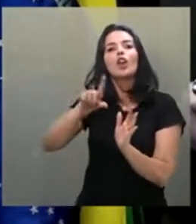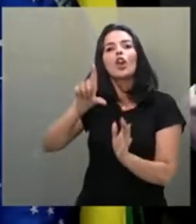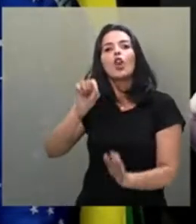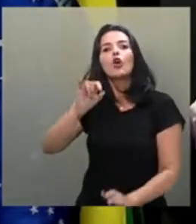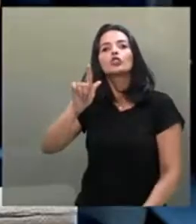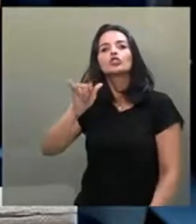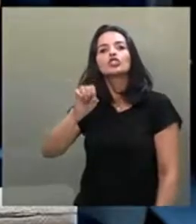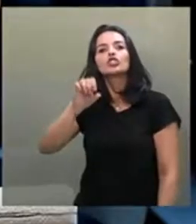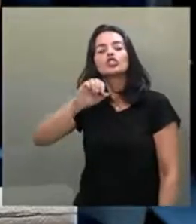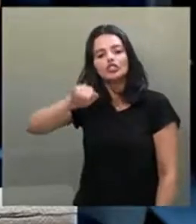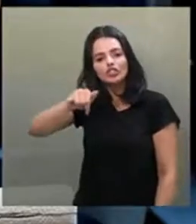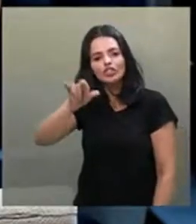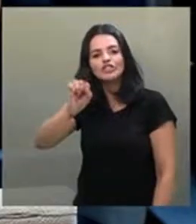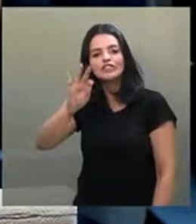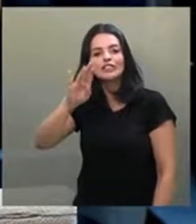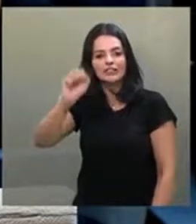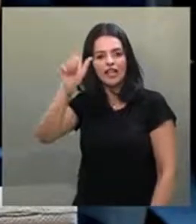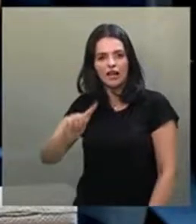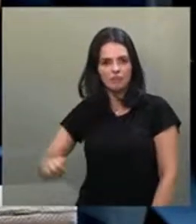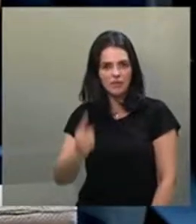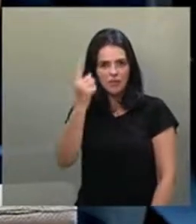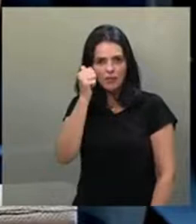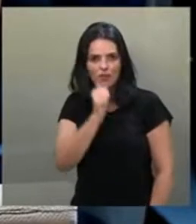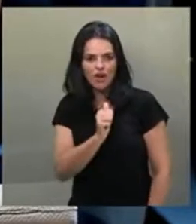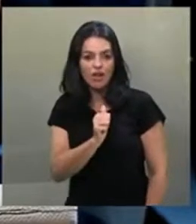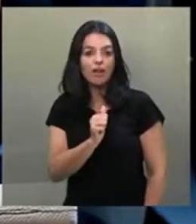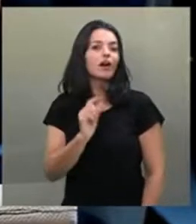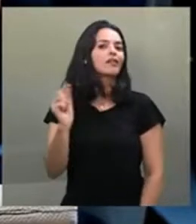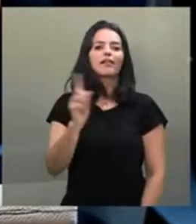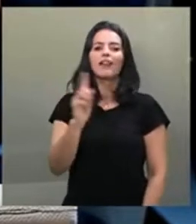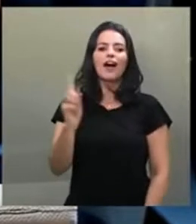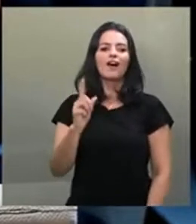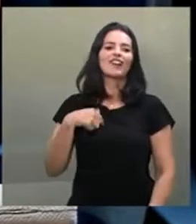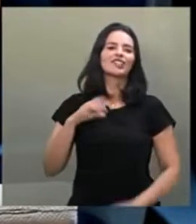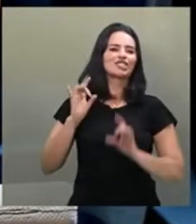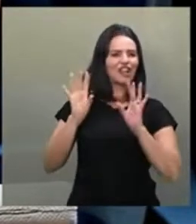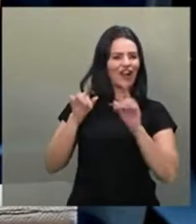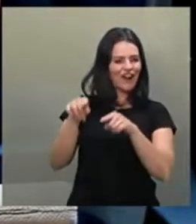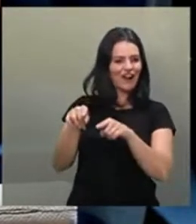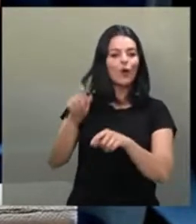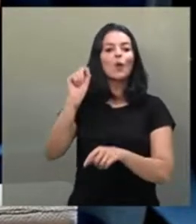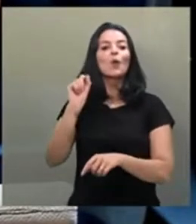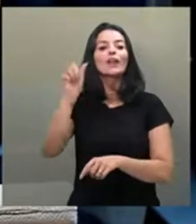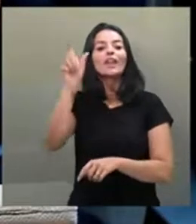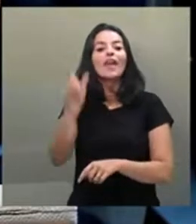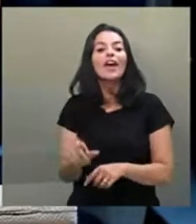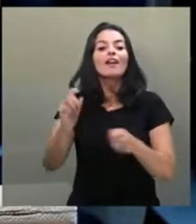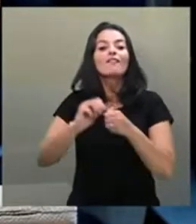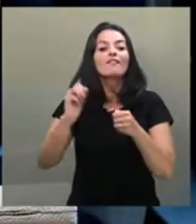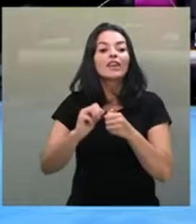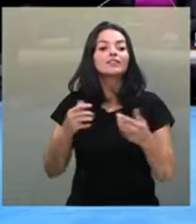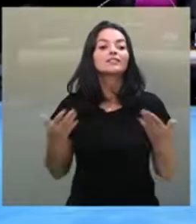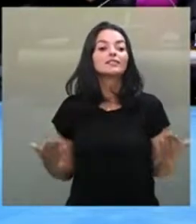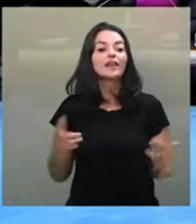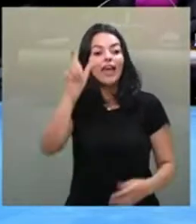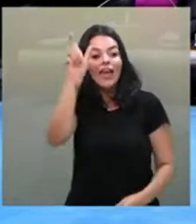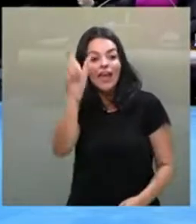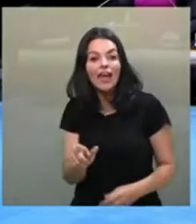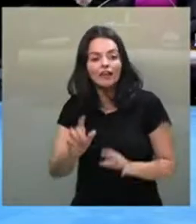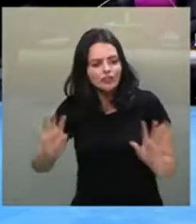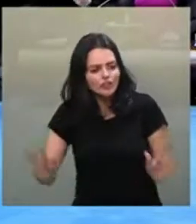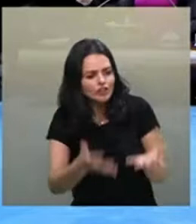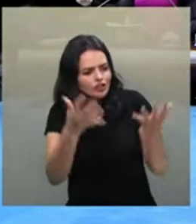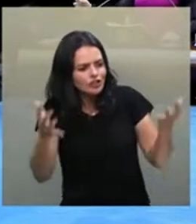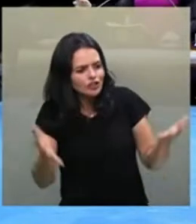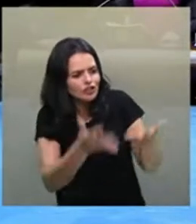em ser a primeira mulher. O que ela fez, senadora, minha querida presidente, e líder, nossa líder da bancada feminina, ela estimulou e